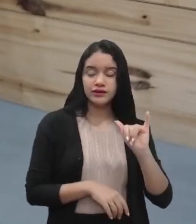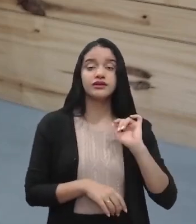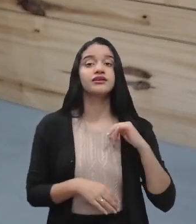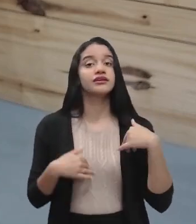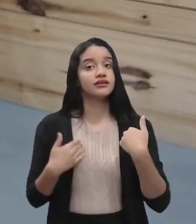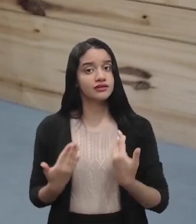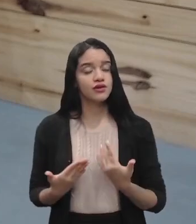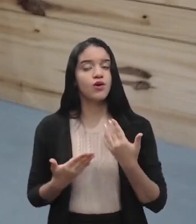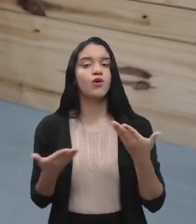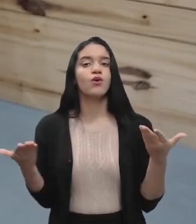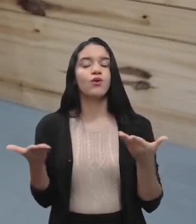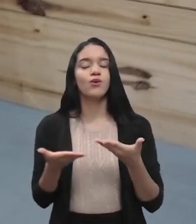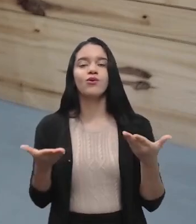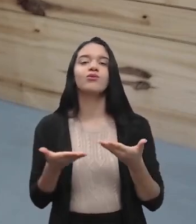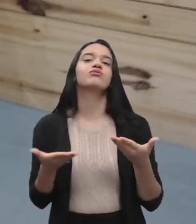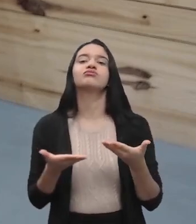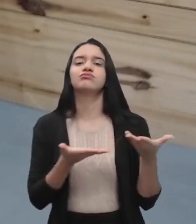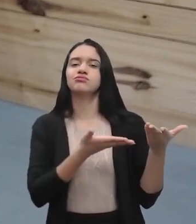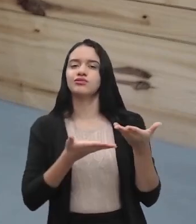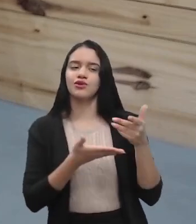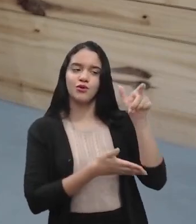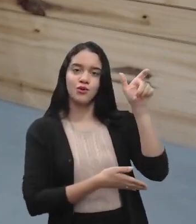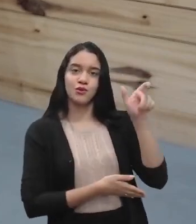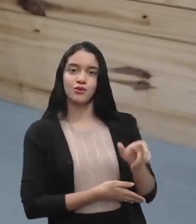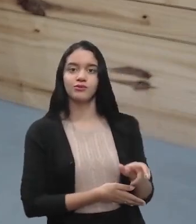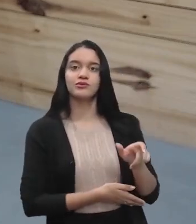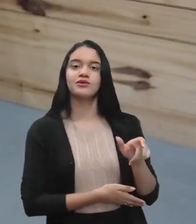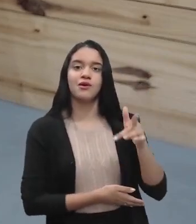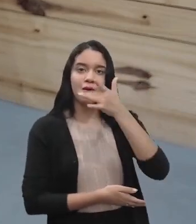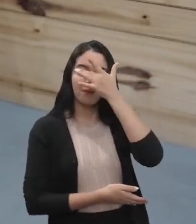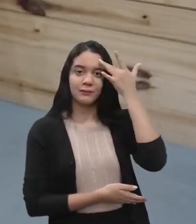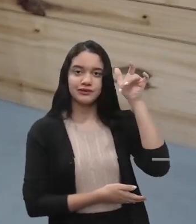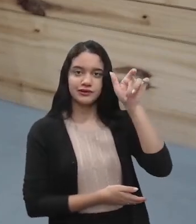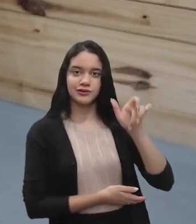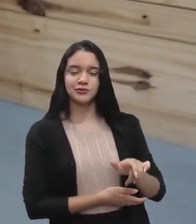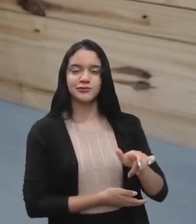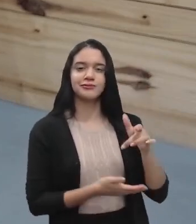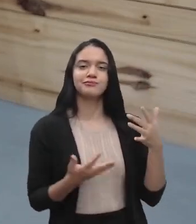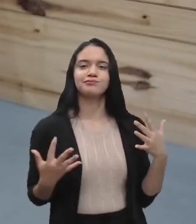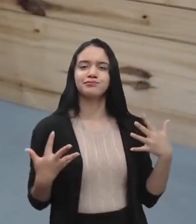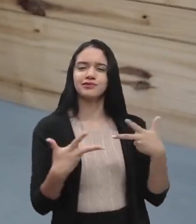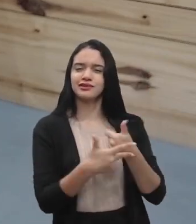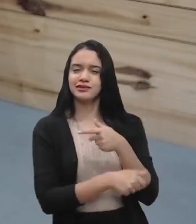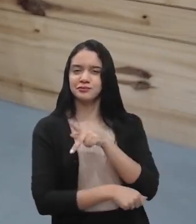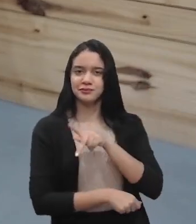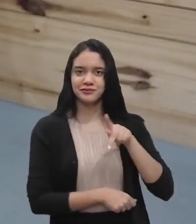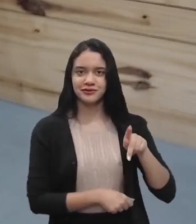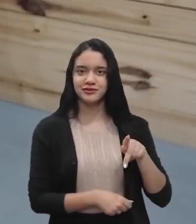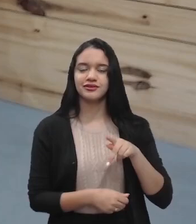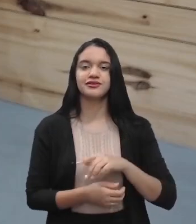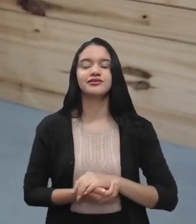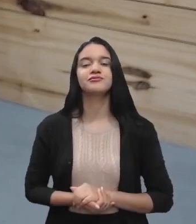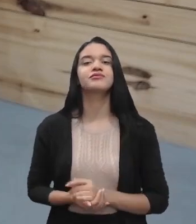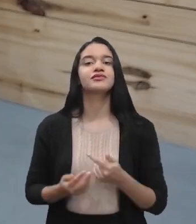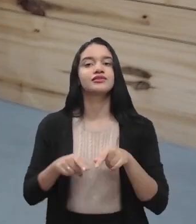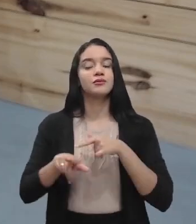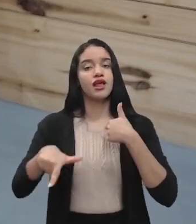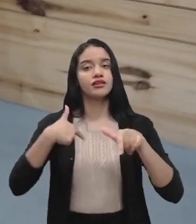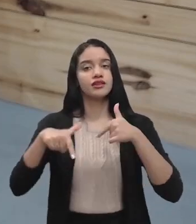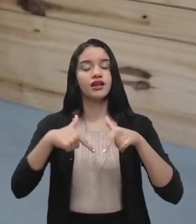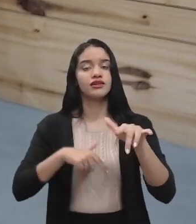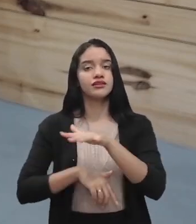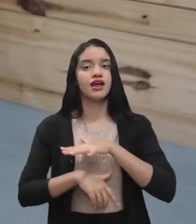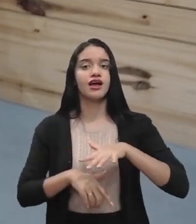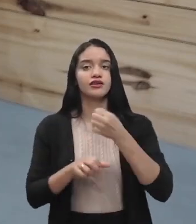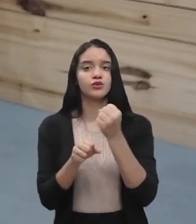nós trazemos hoje uma pessoa que é a nossa convidada, uma excelente professora, que trabalha na área de